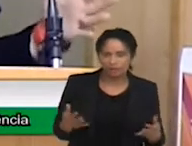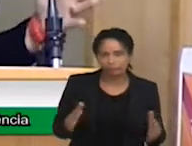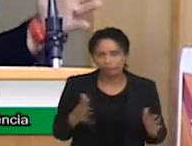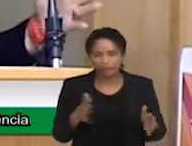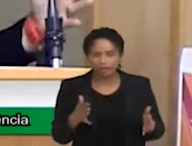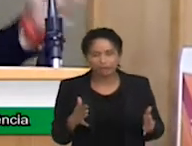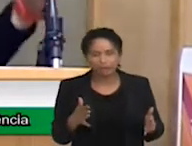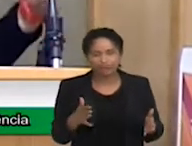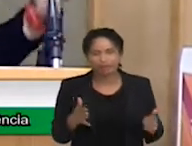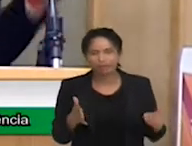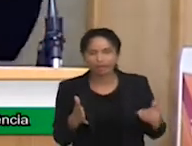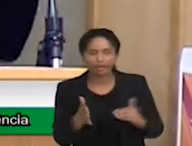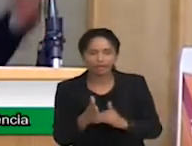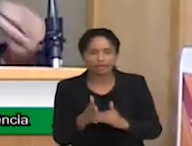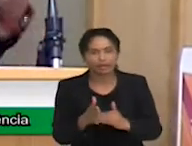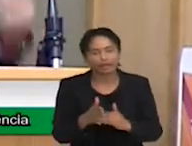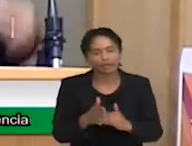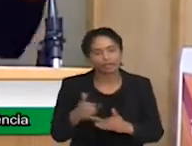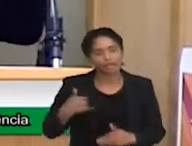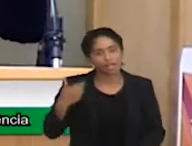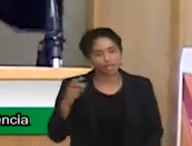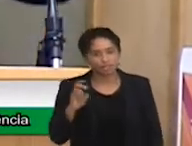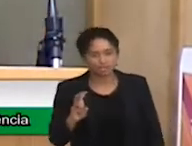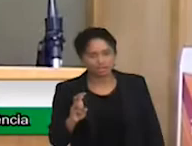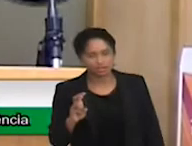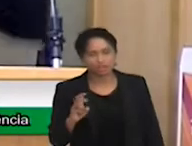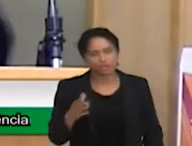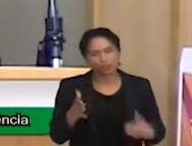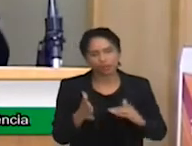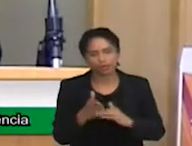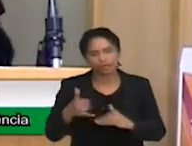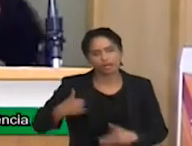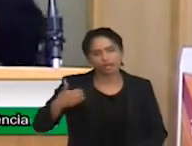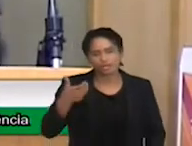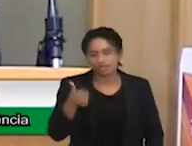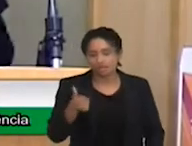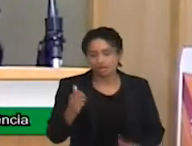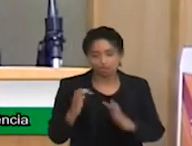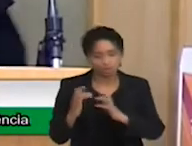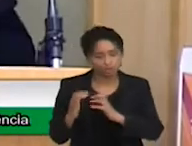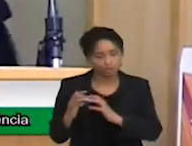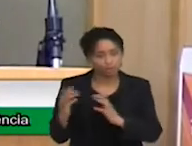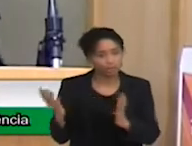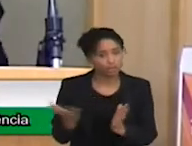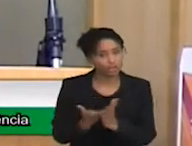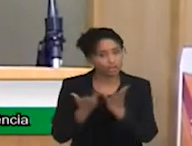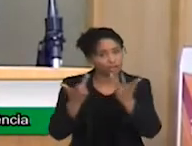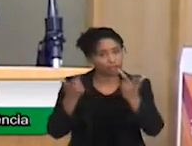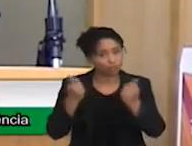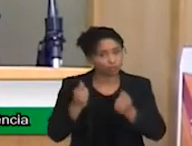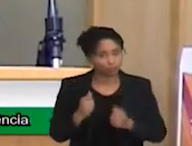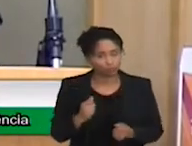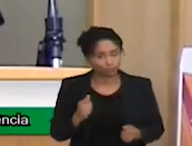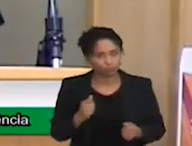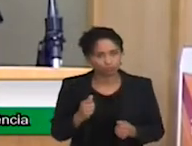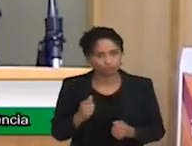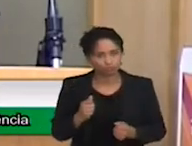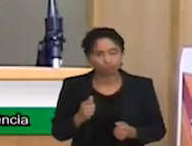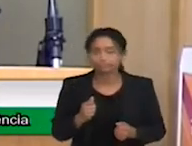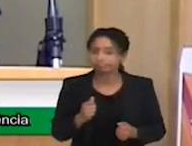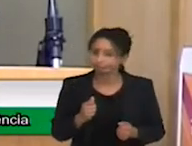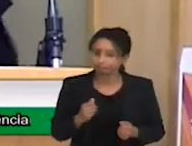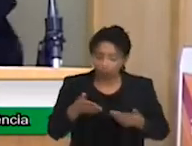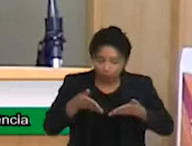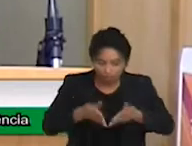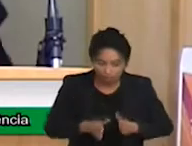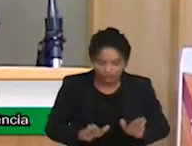sexto ano de vida, onde o cérebro é muito plástico. Gente, se vocês pensarem, a gente nasce como outro mamífero qualquer. A gente chora para caramba,